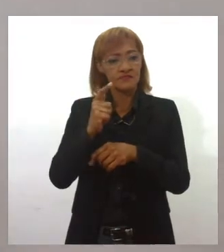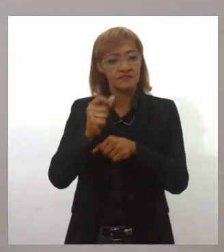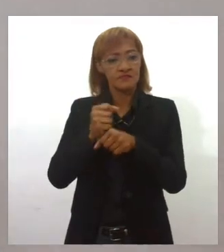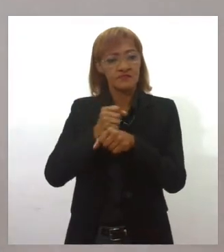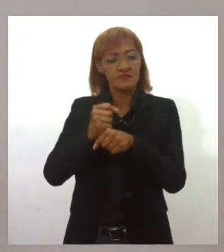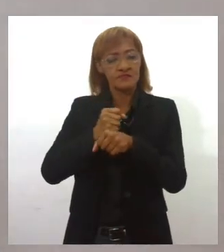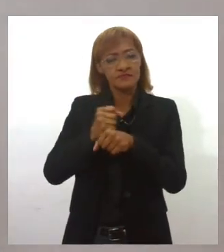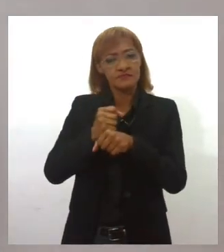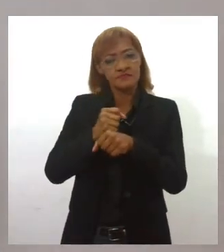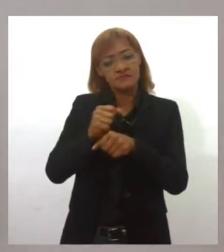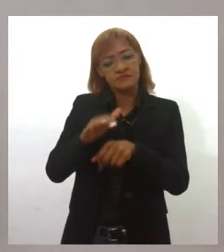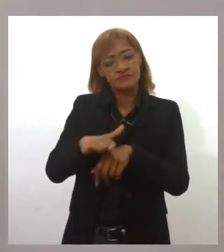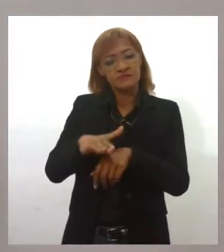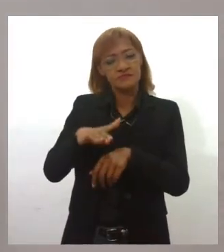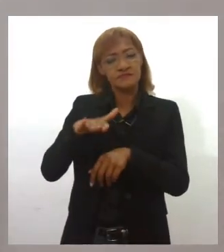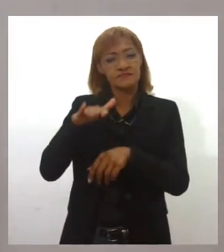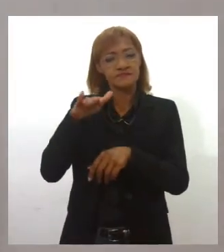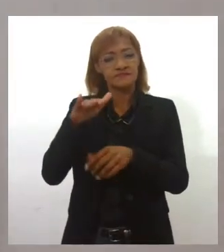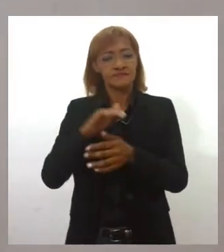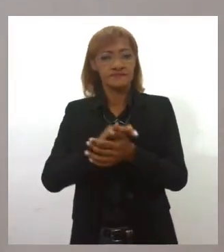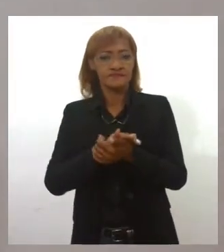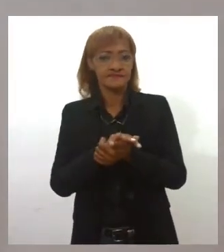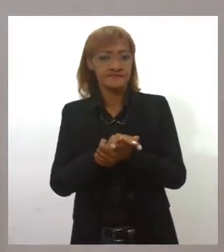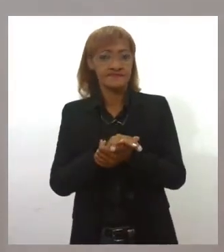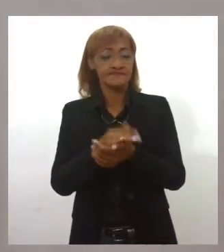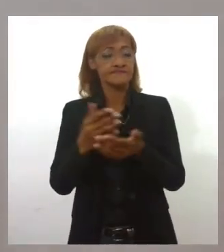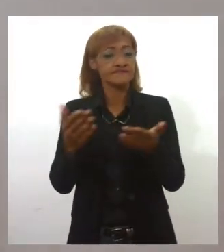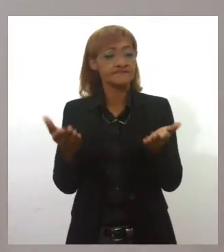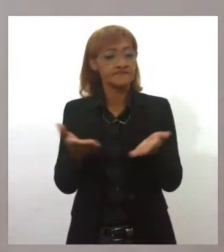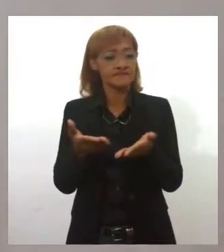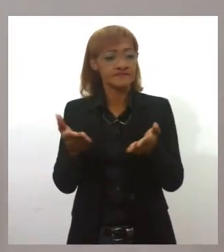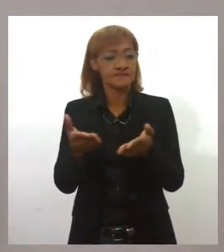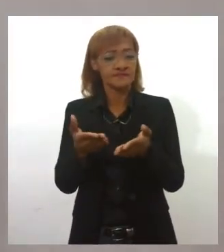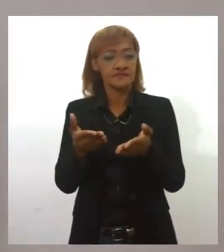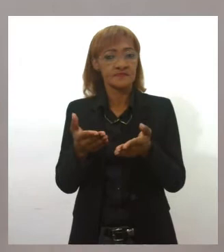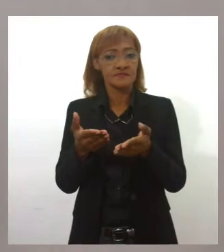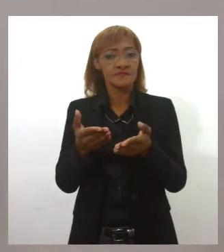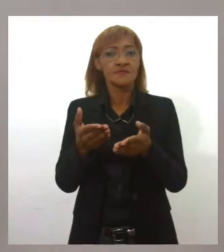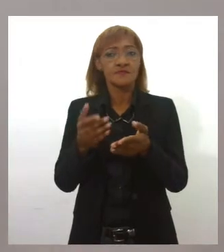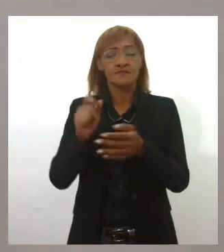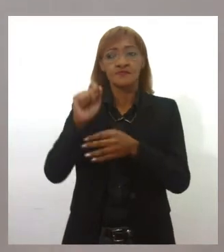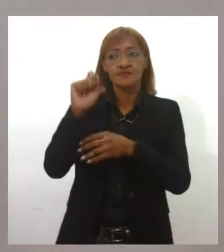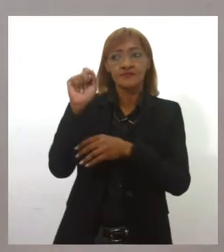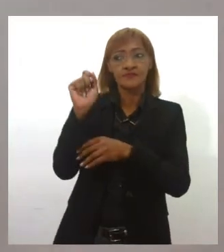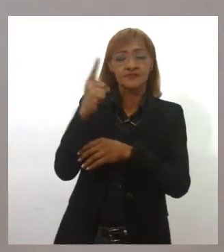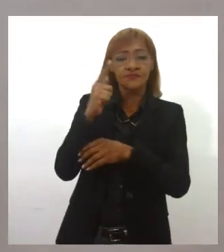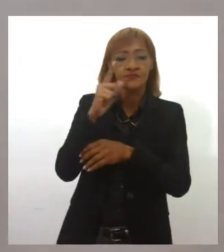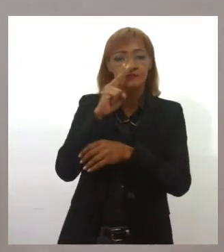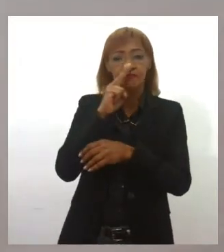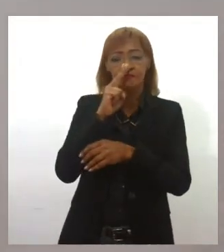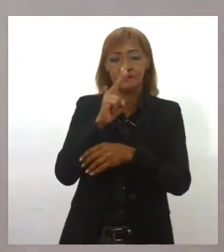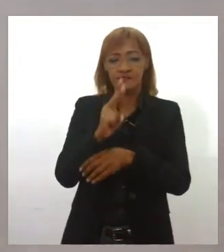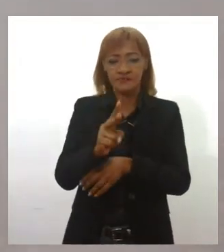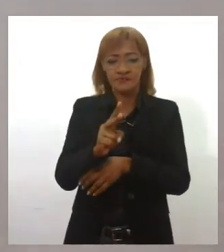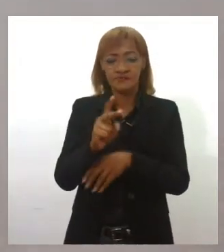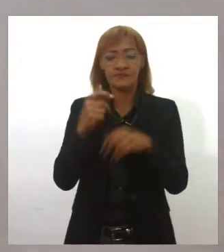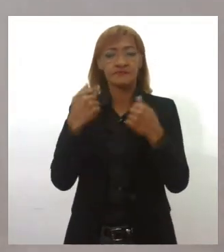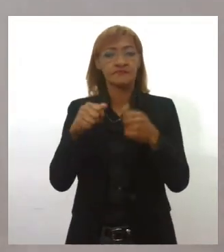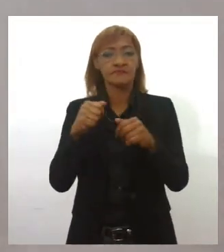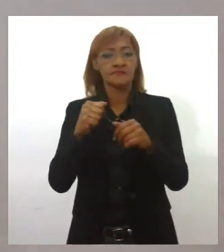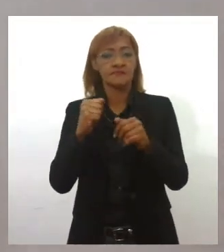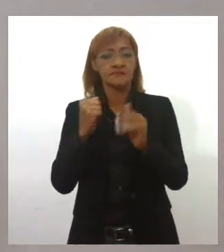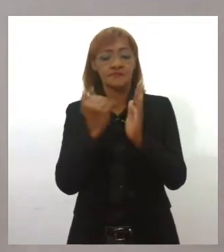a nossa vida. Então, neste verão, eu convido você a aumentar o fator de proteção